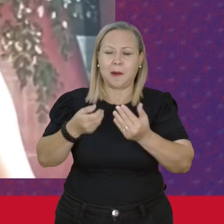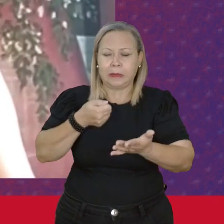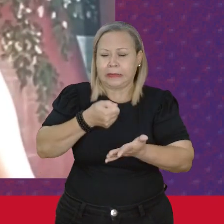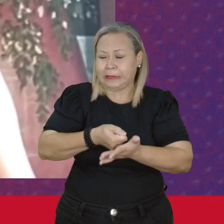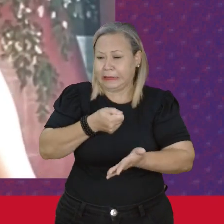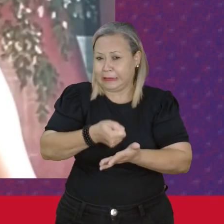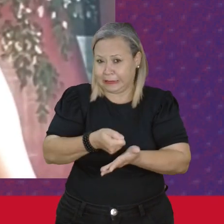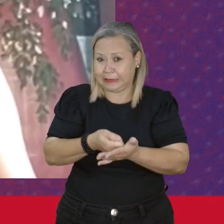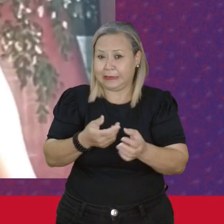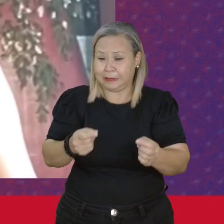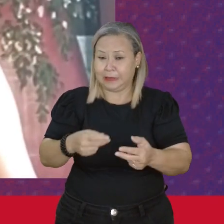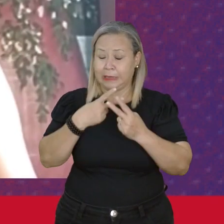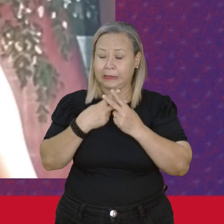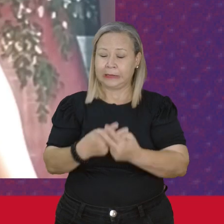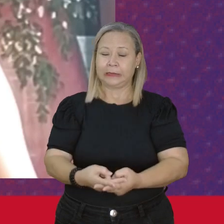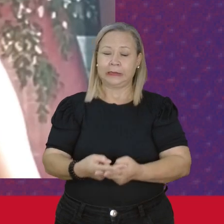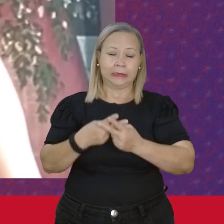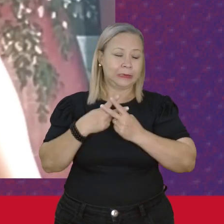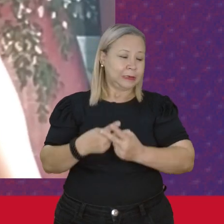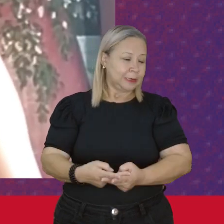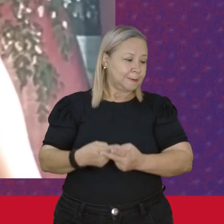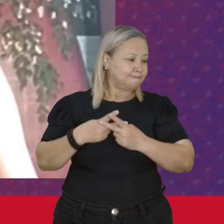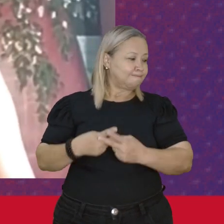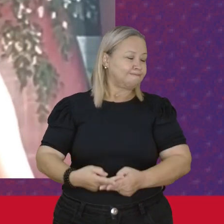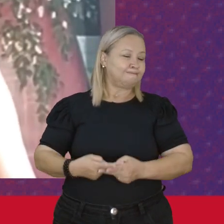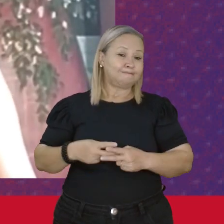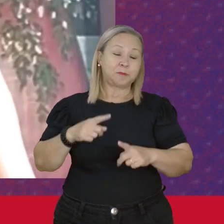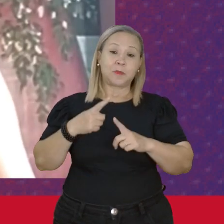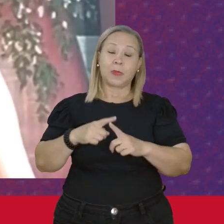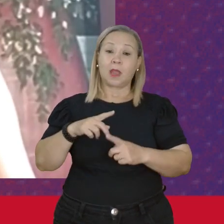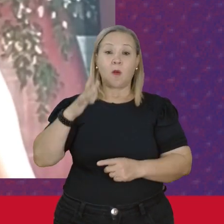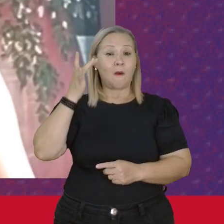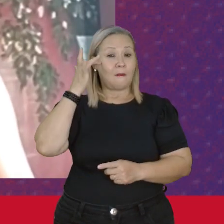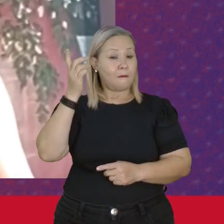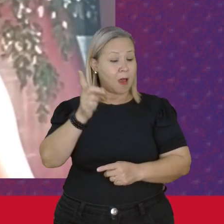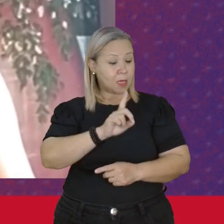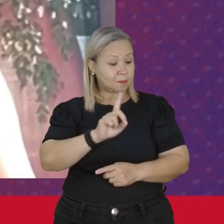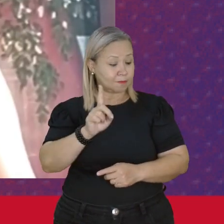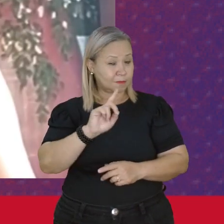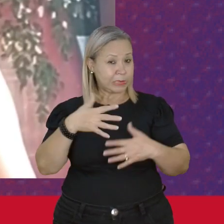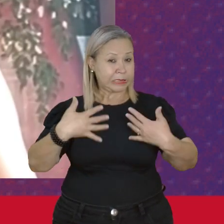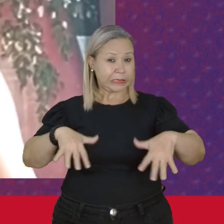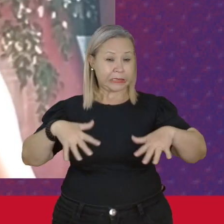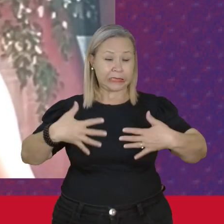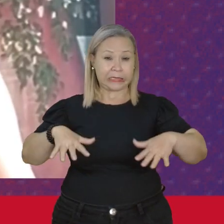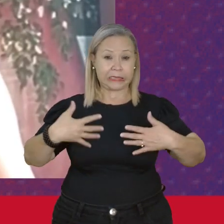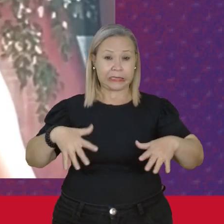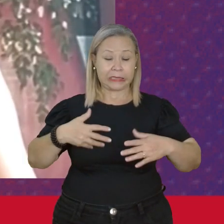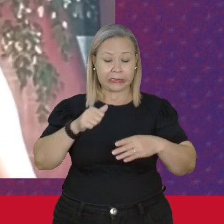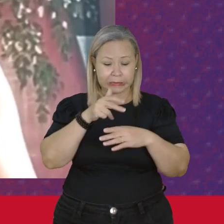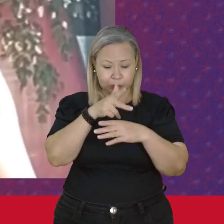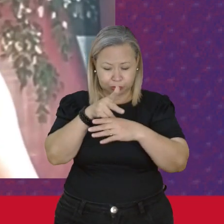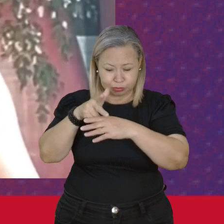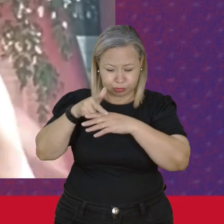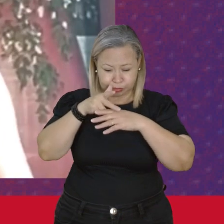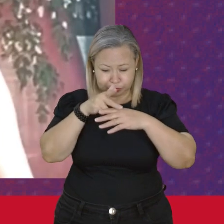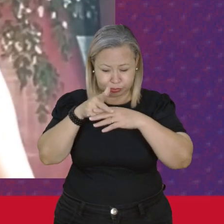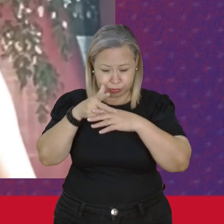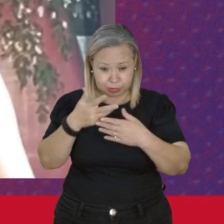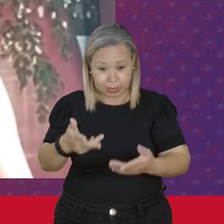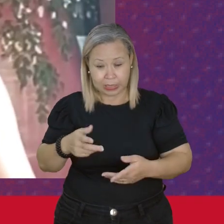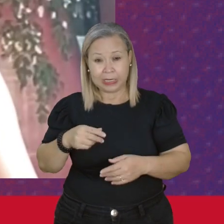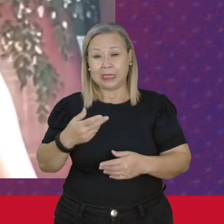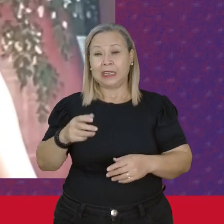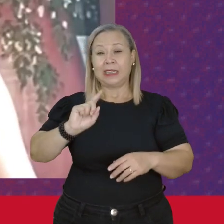E muito paciente Porque Não foi fácil Nós conseguimos gravar Gravamos Não conseguimos